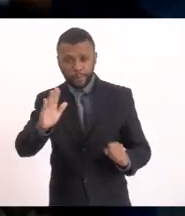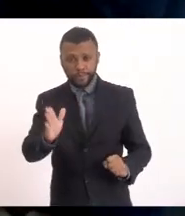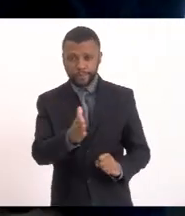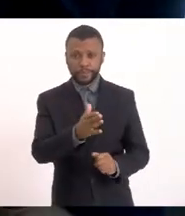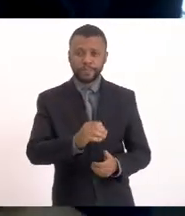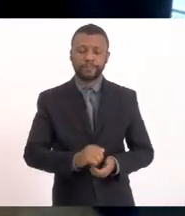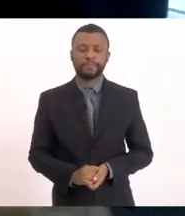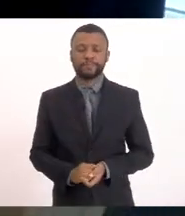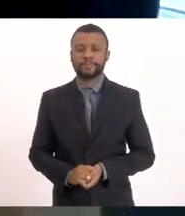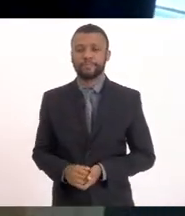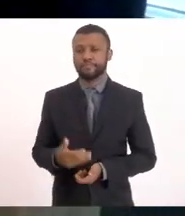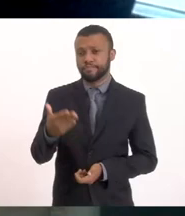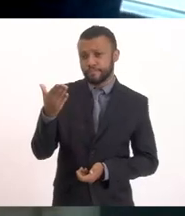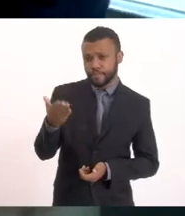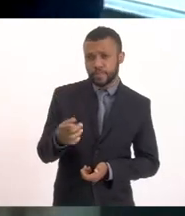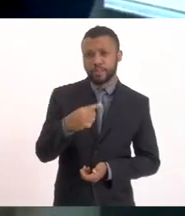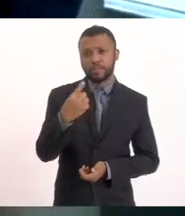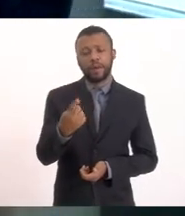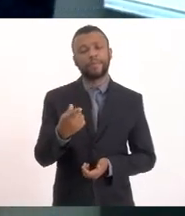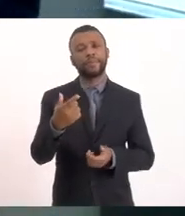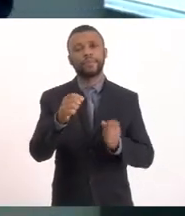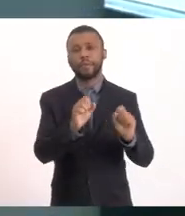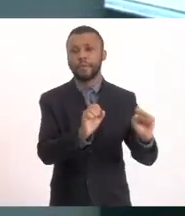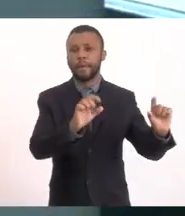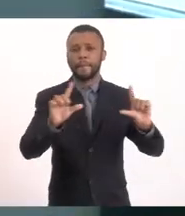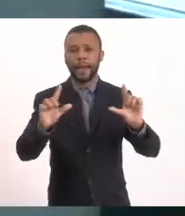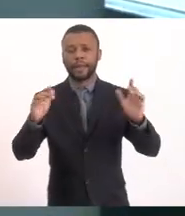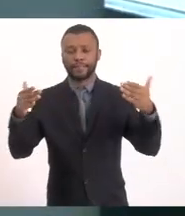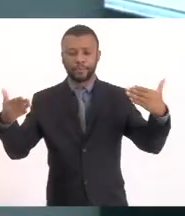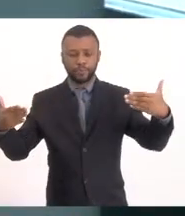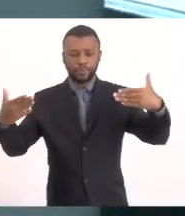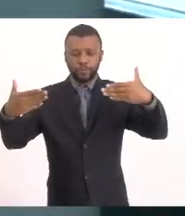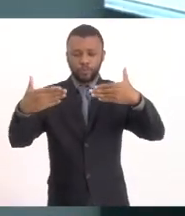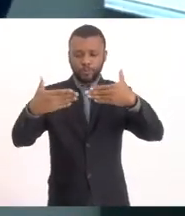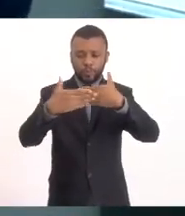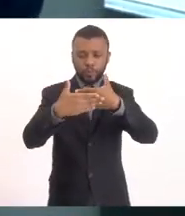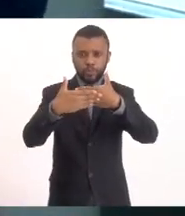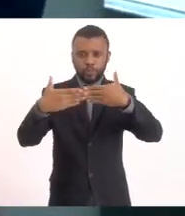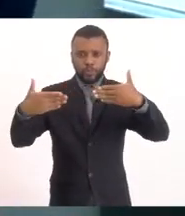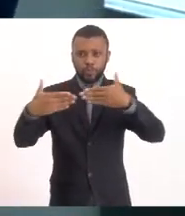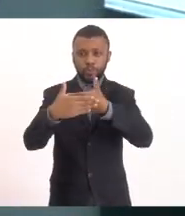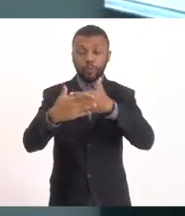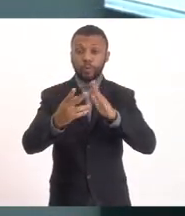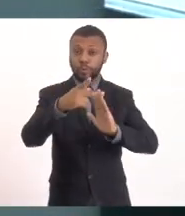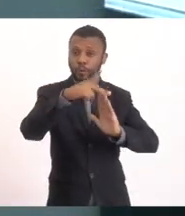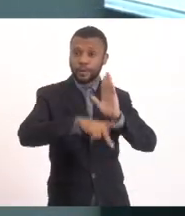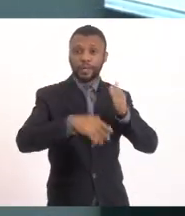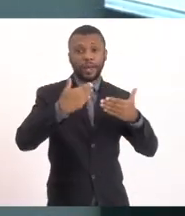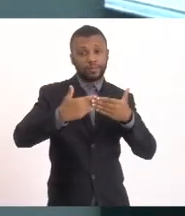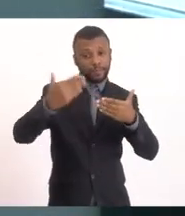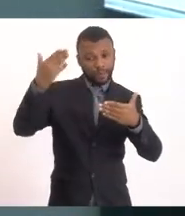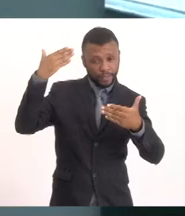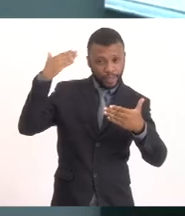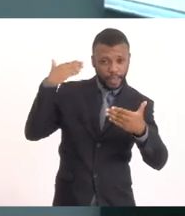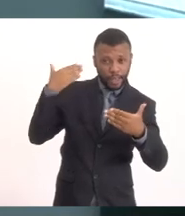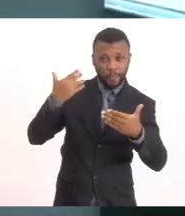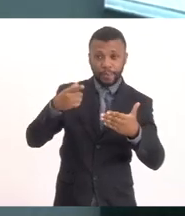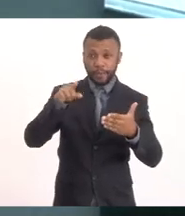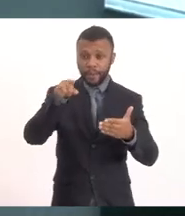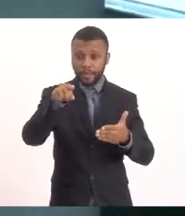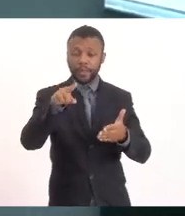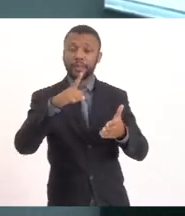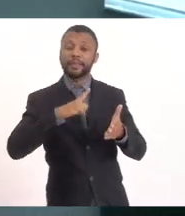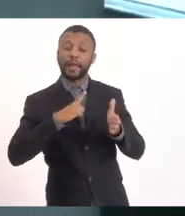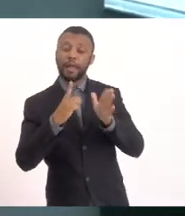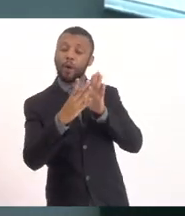Aqui a gente fez uma sobreposição de imagens Do projeto executivo da época Aqui toda a modelagem da